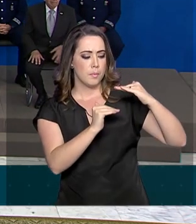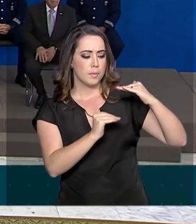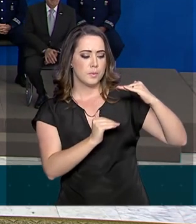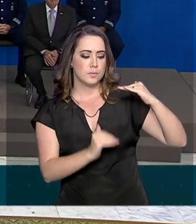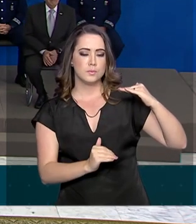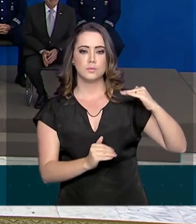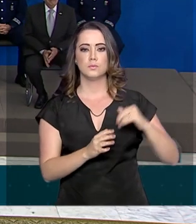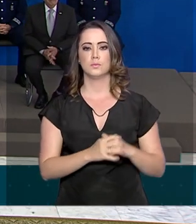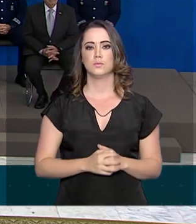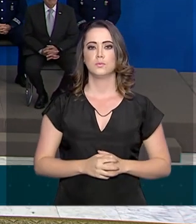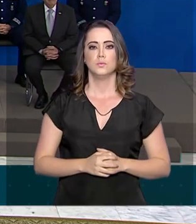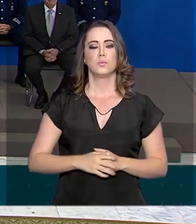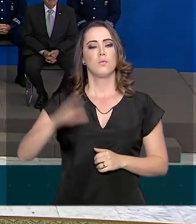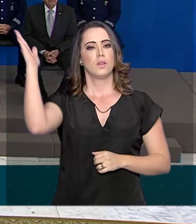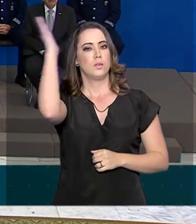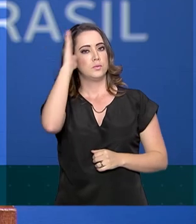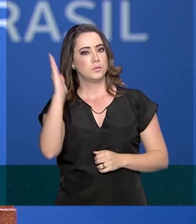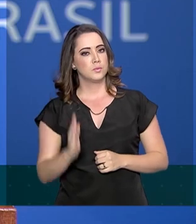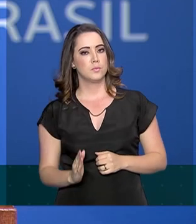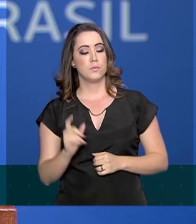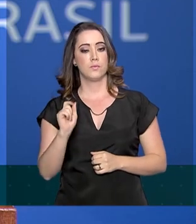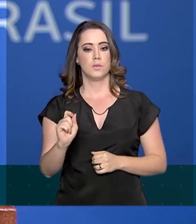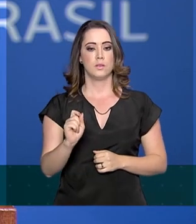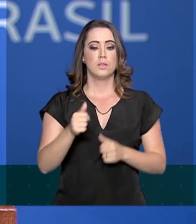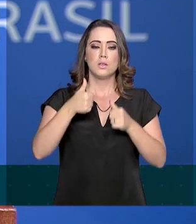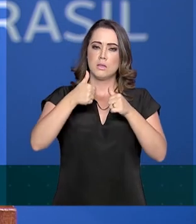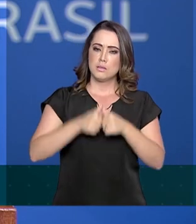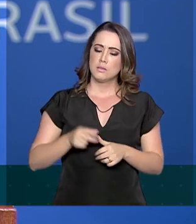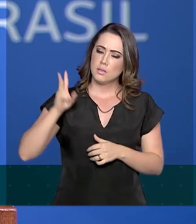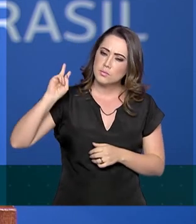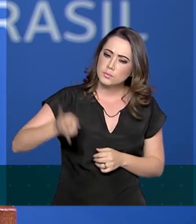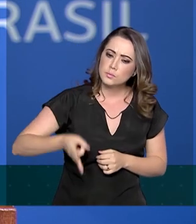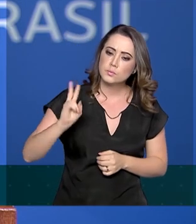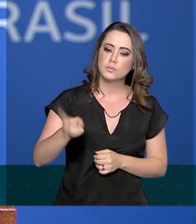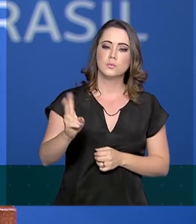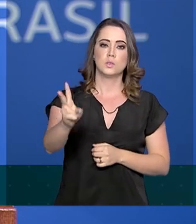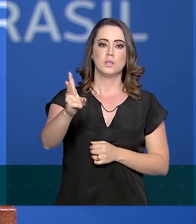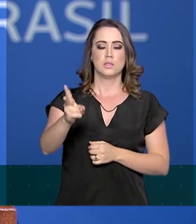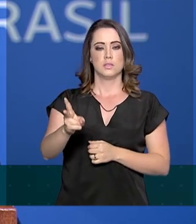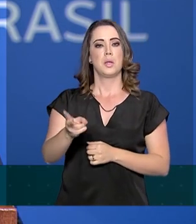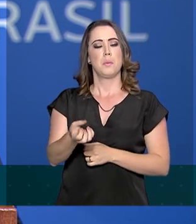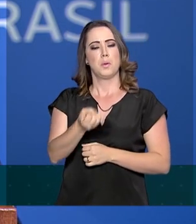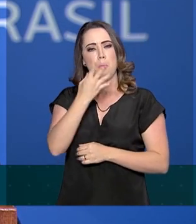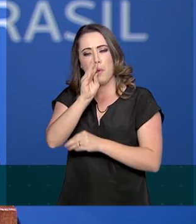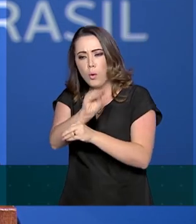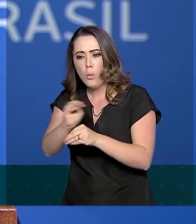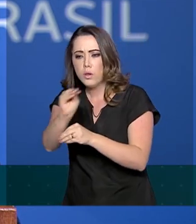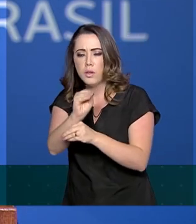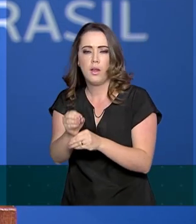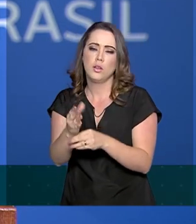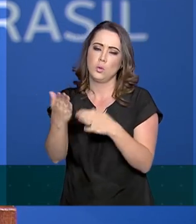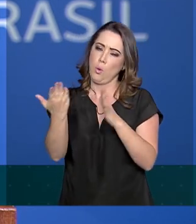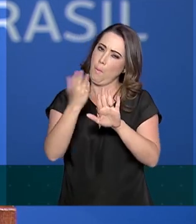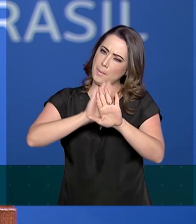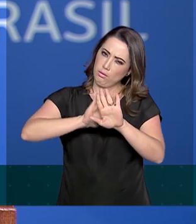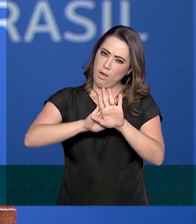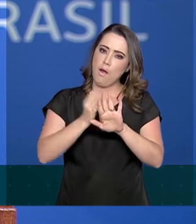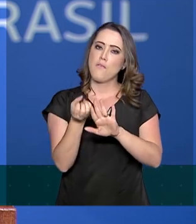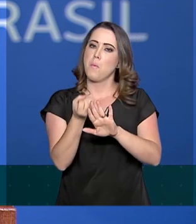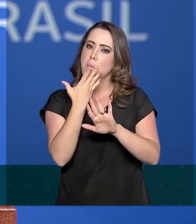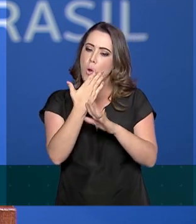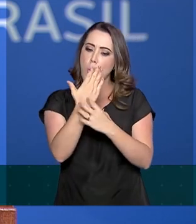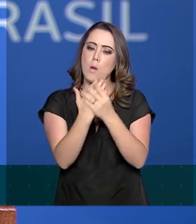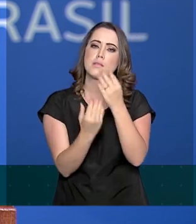o Brasil estará sempre em boas mãos. Fico muito feliz